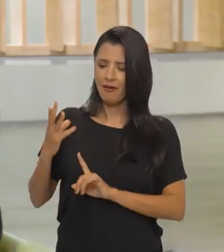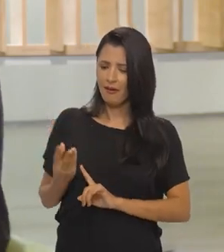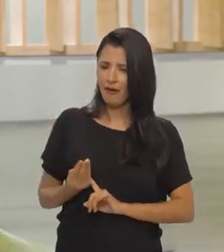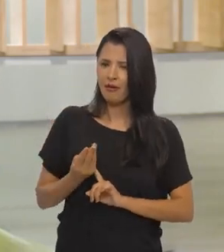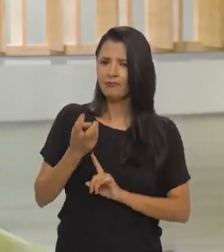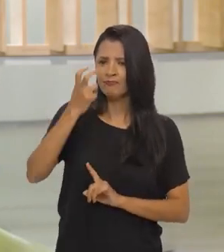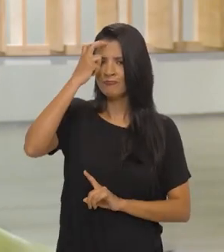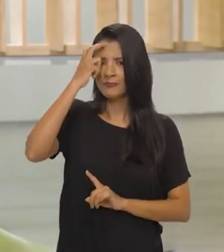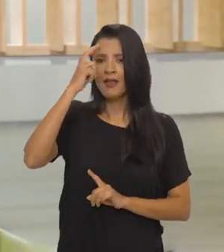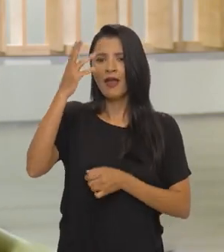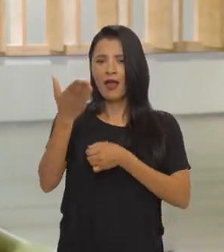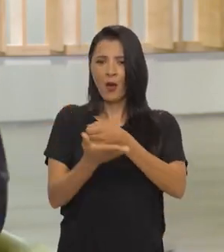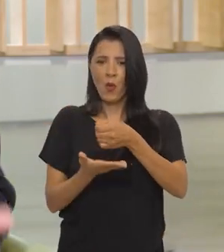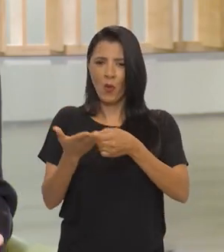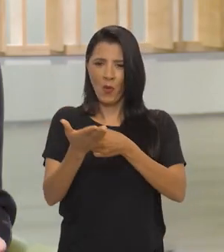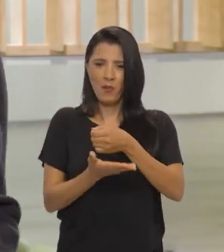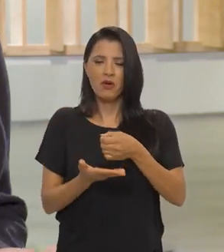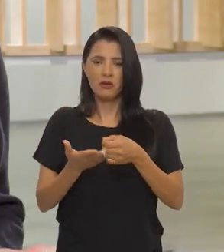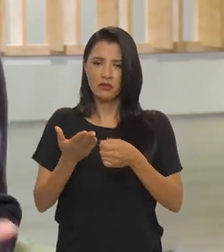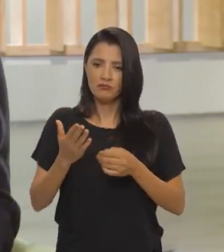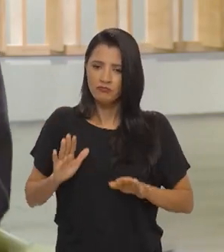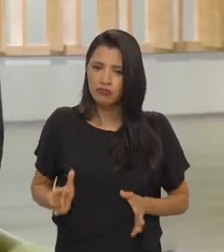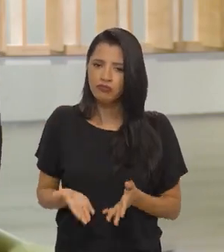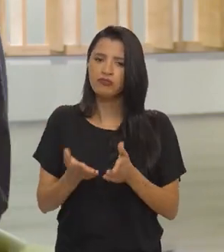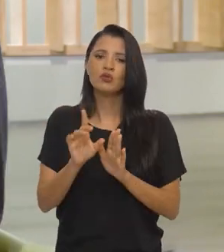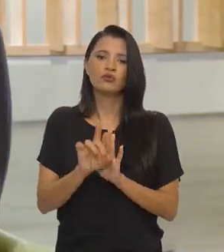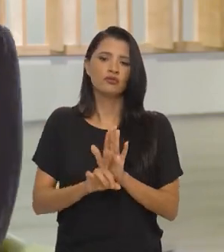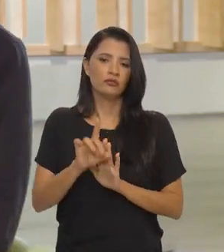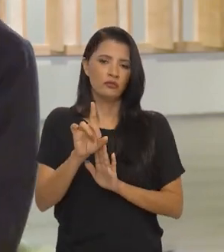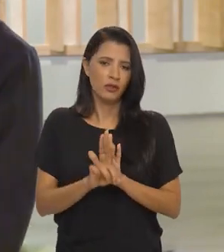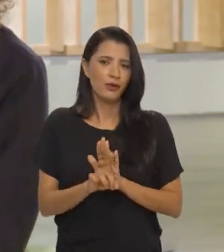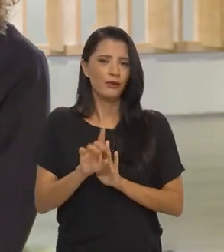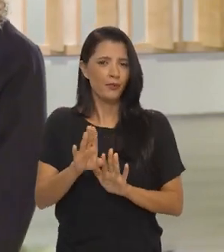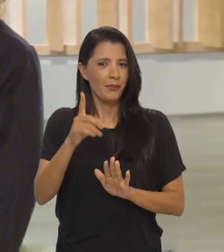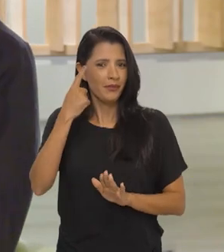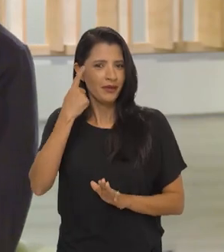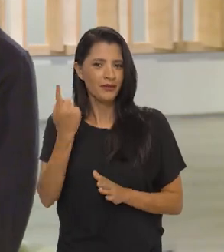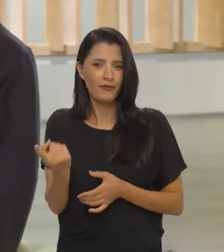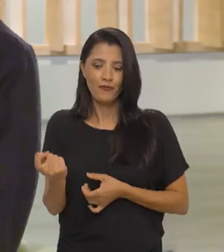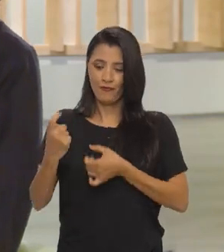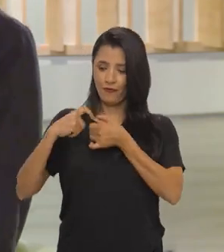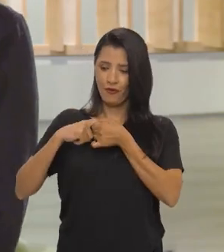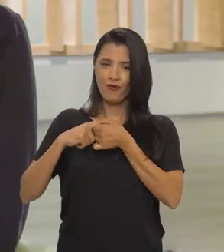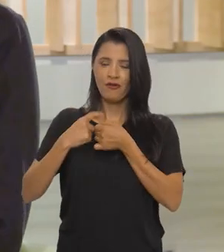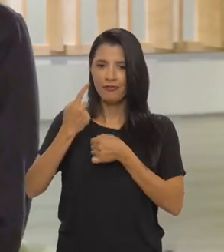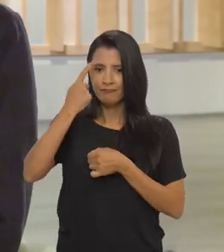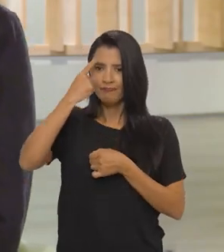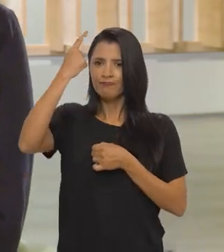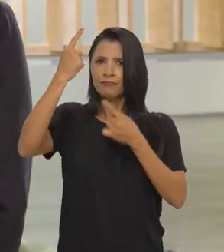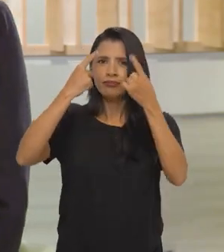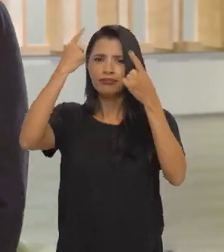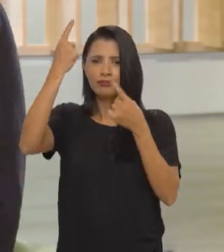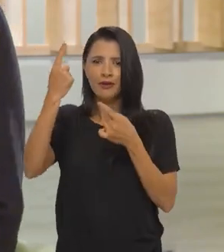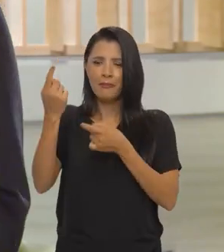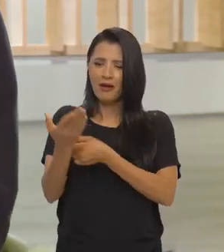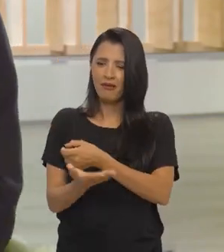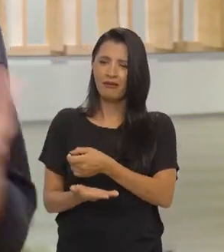artes, é uma das bases da promoção de direitos. Então, imagine que a gente teve que voltar a ideias